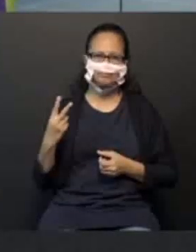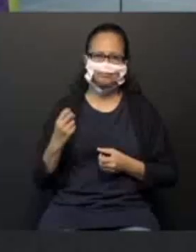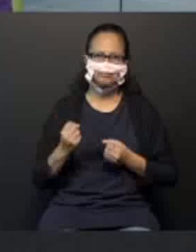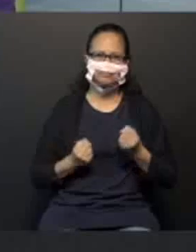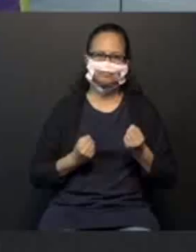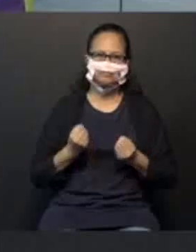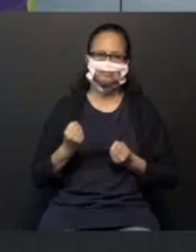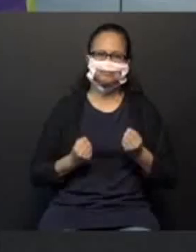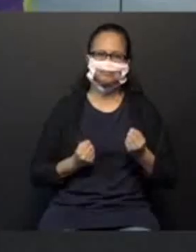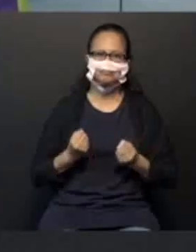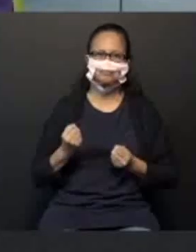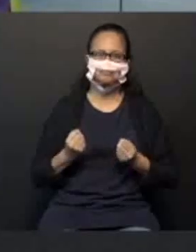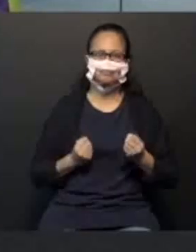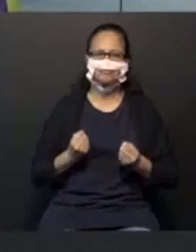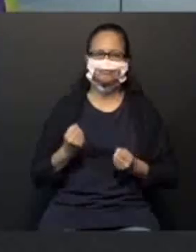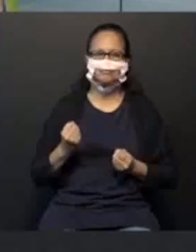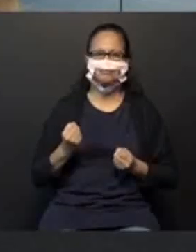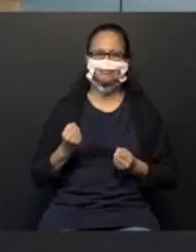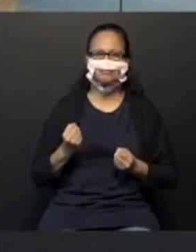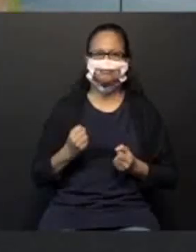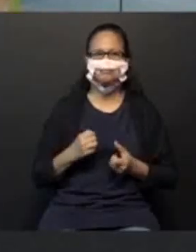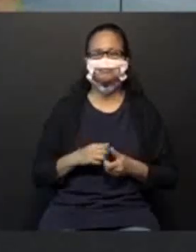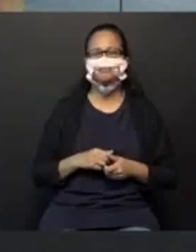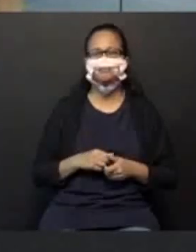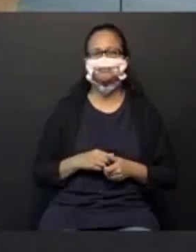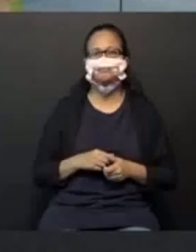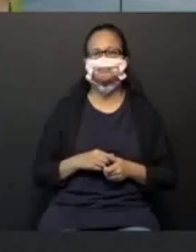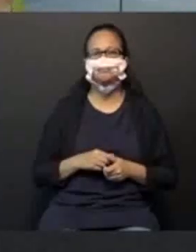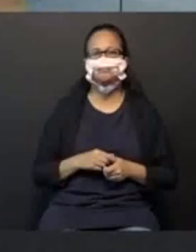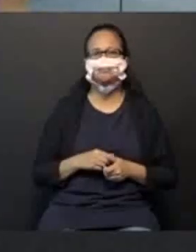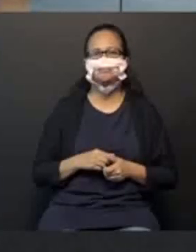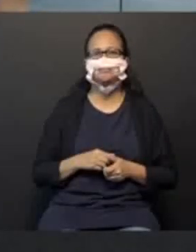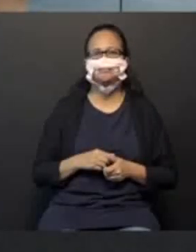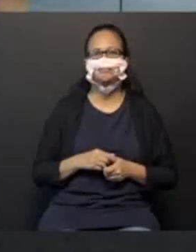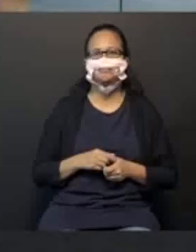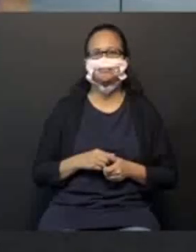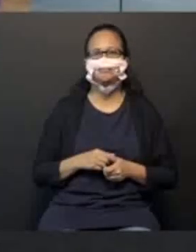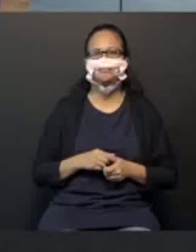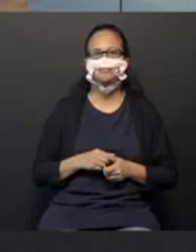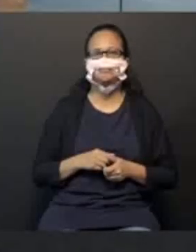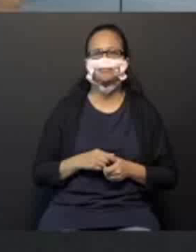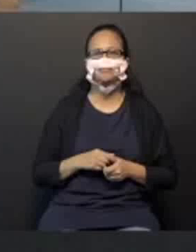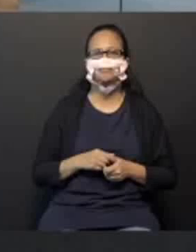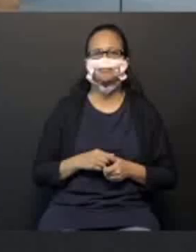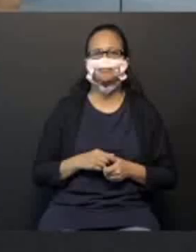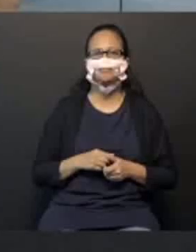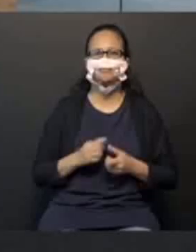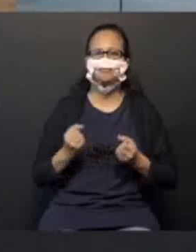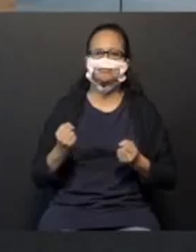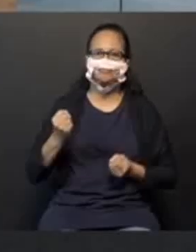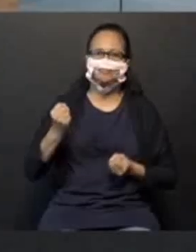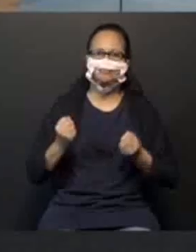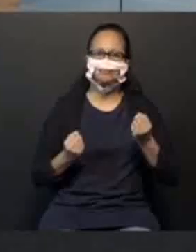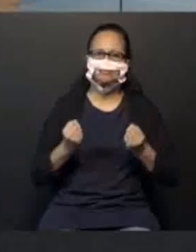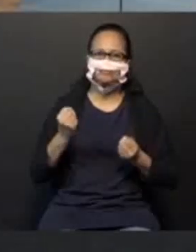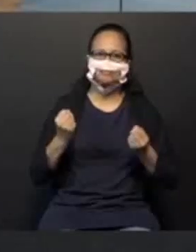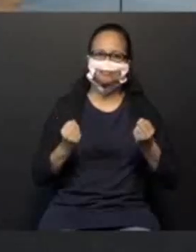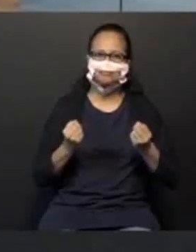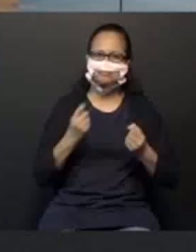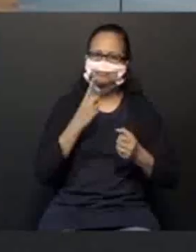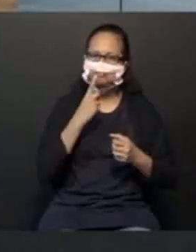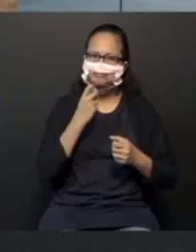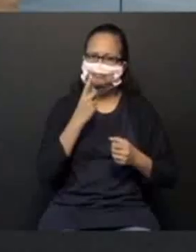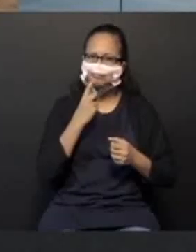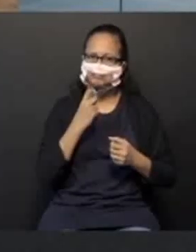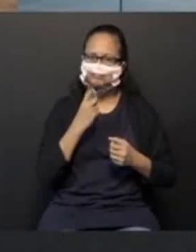plural. Os automóveis. Olha lá, ó. O carro vermelho